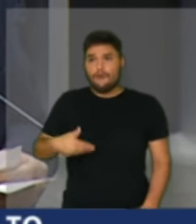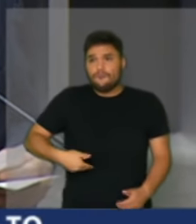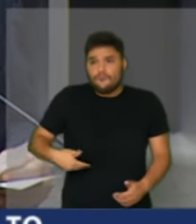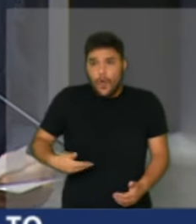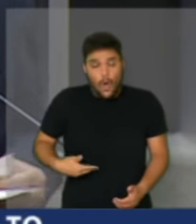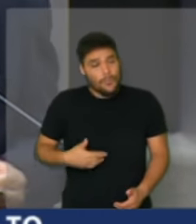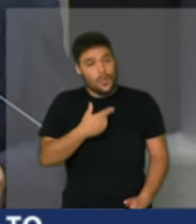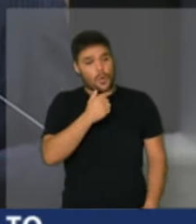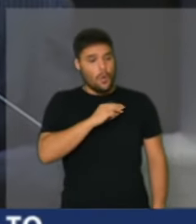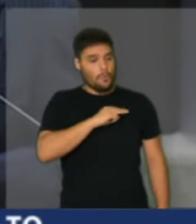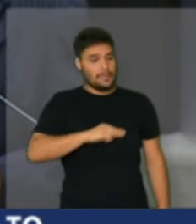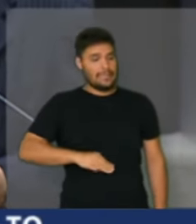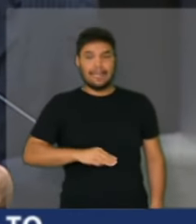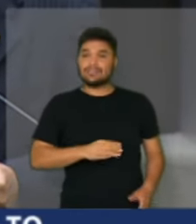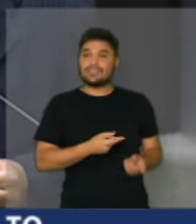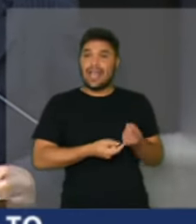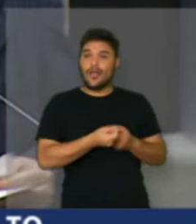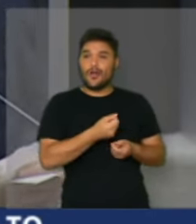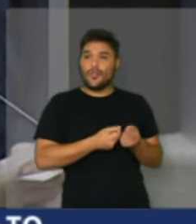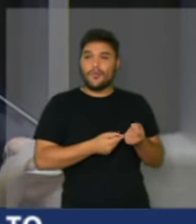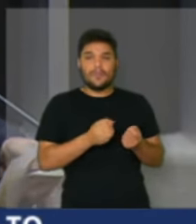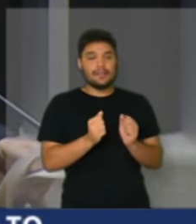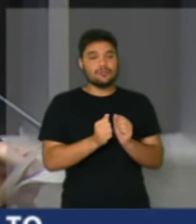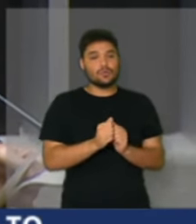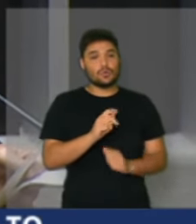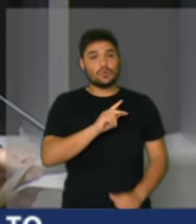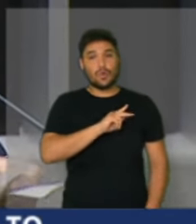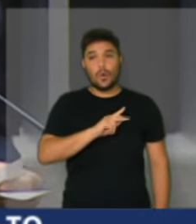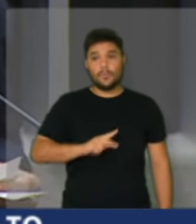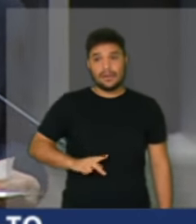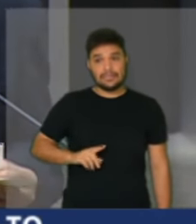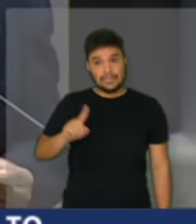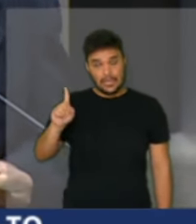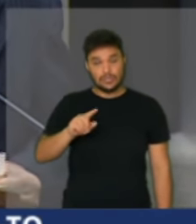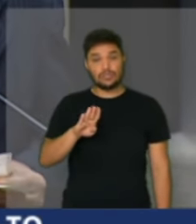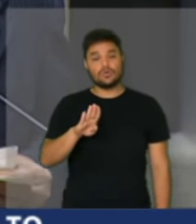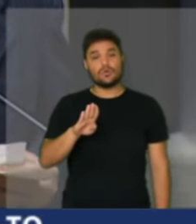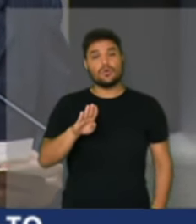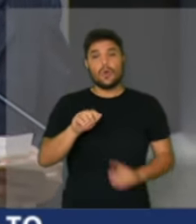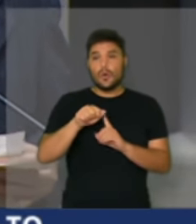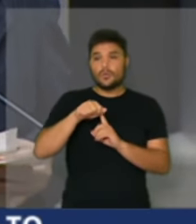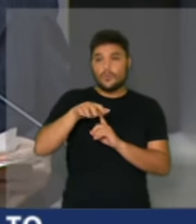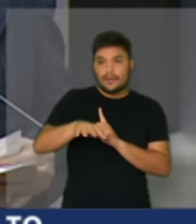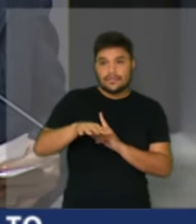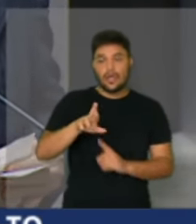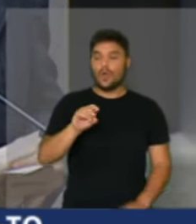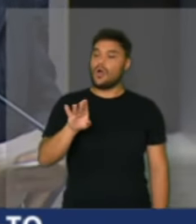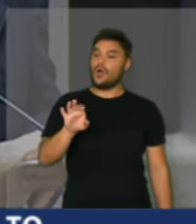economia, juntamente com o presidente do Banco Central, Roberto